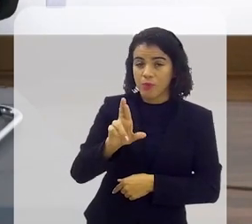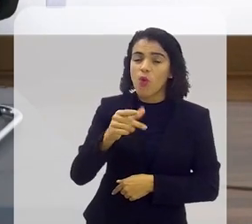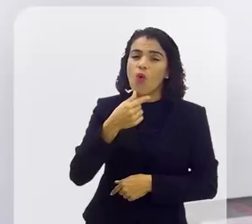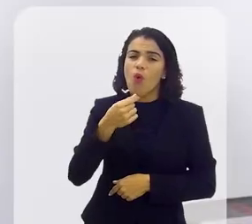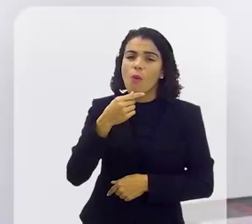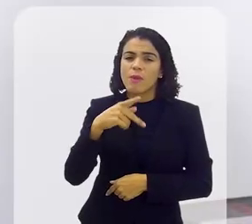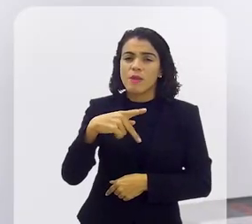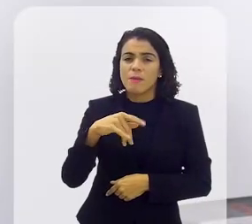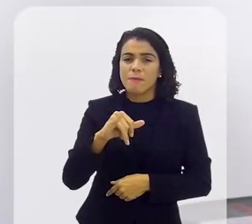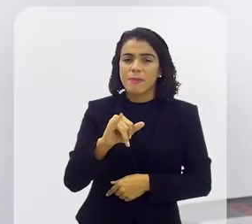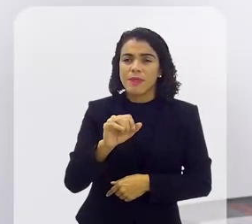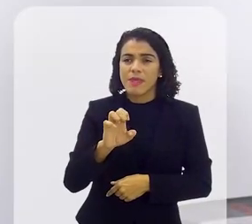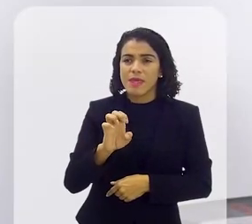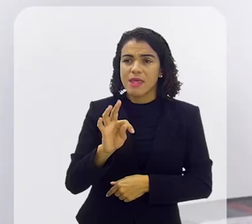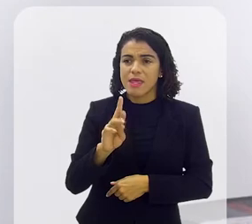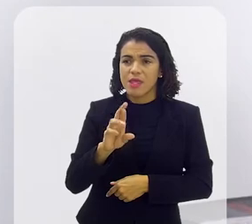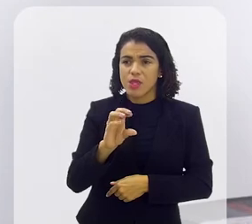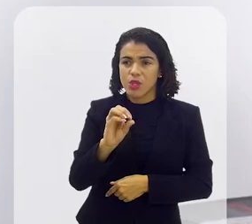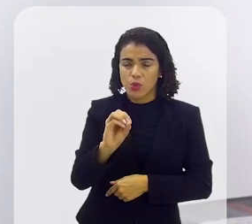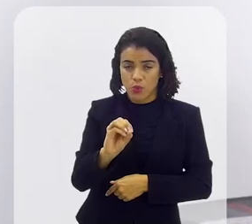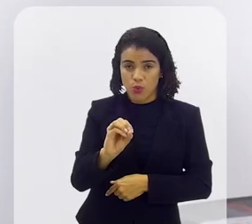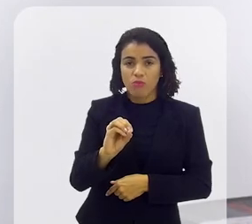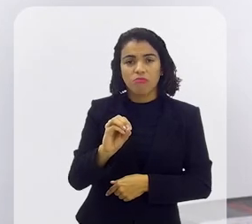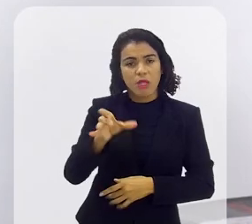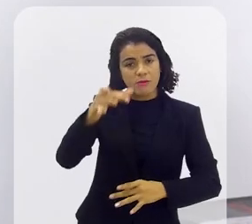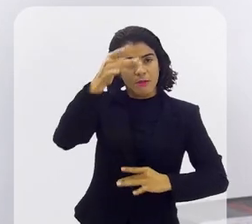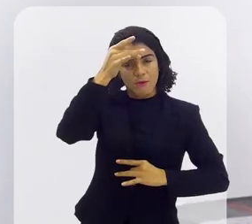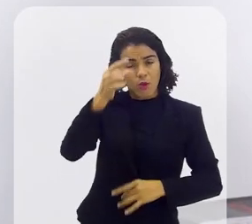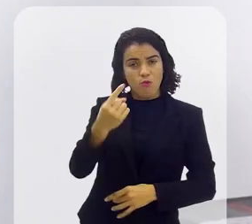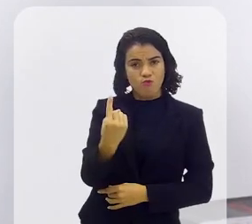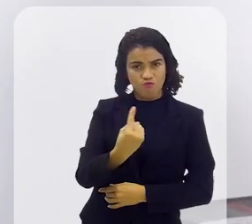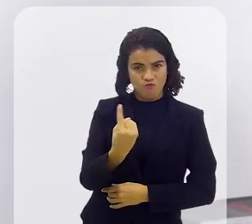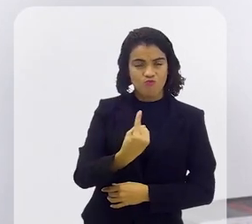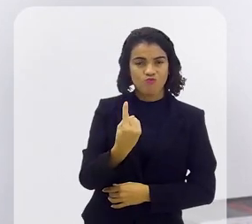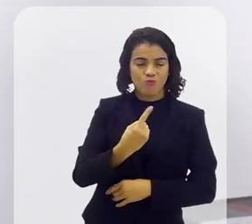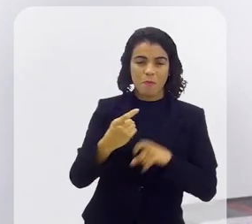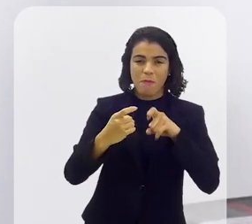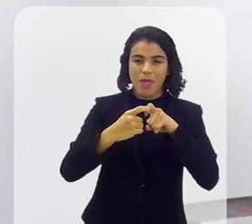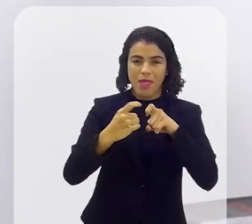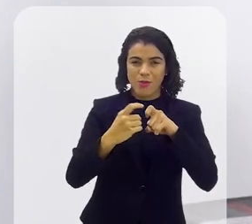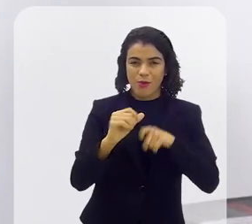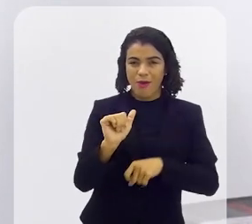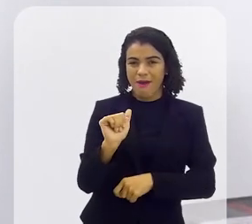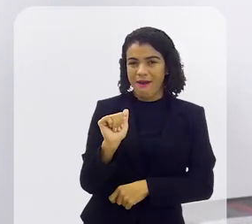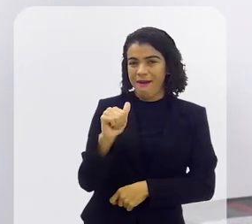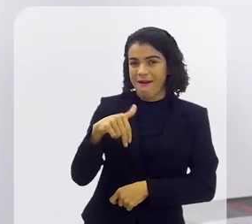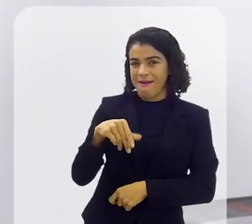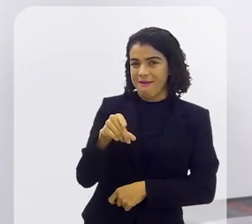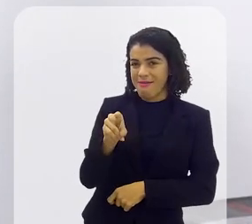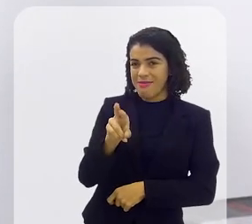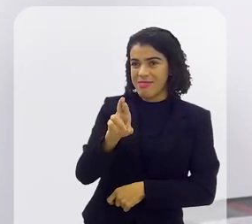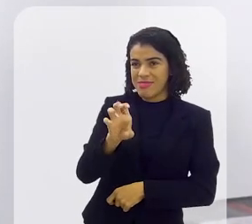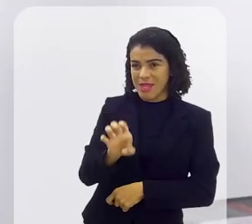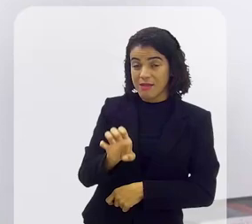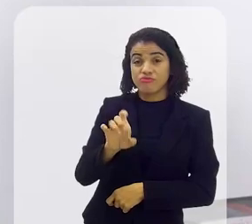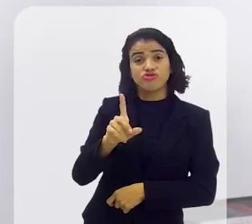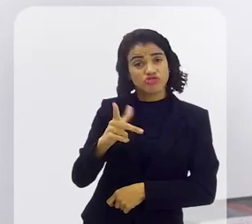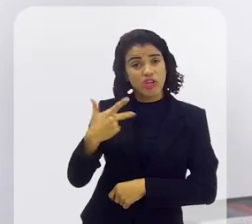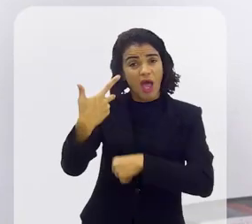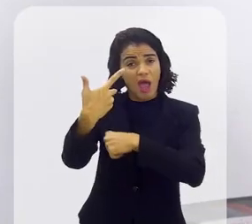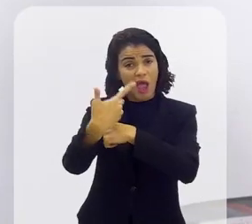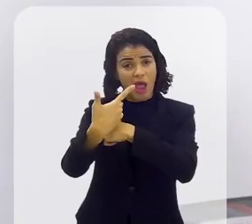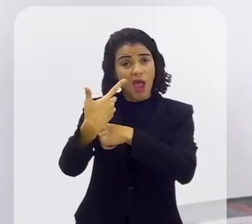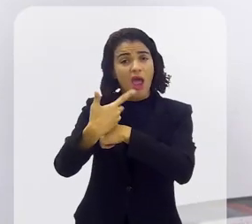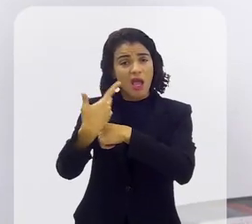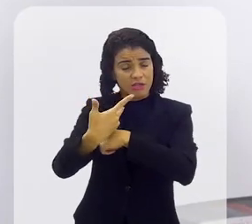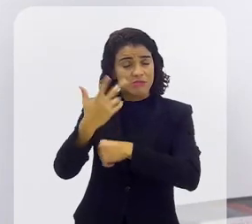Pietro fez Nosso Lar 1 como o doutor André Luiz então eles já gravaram